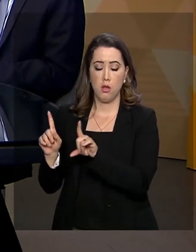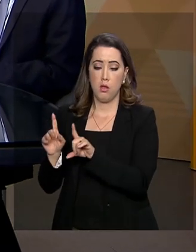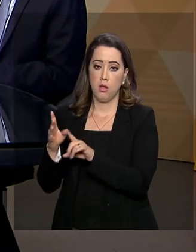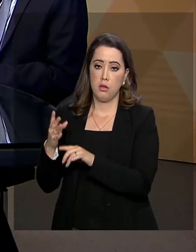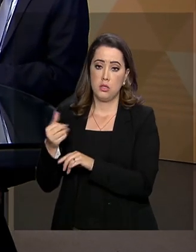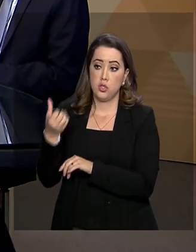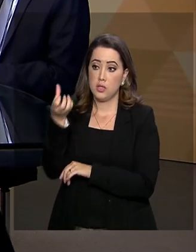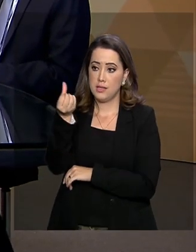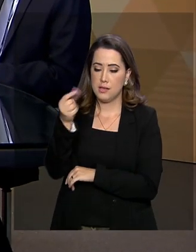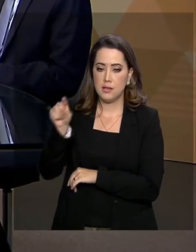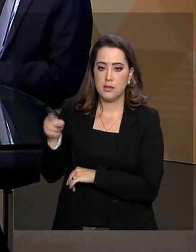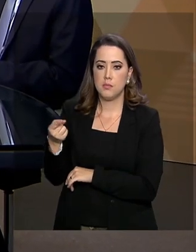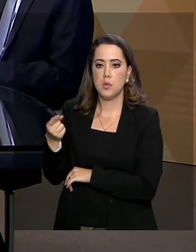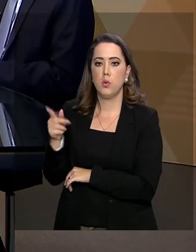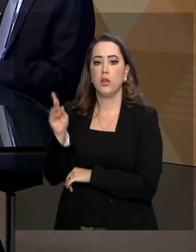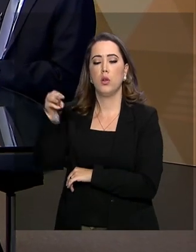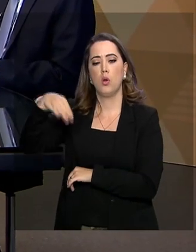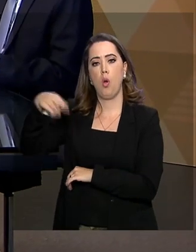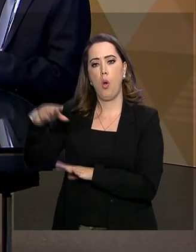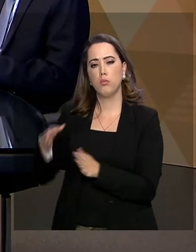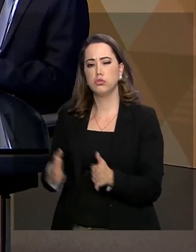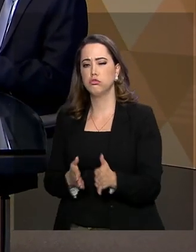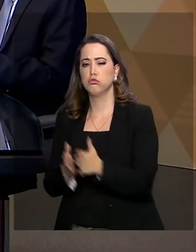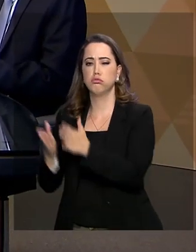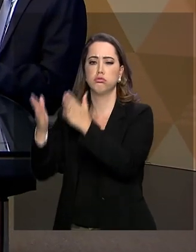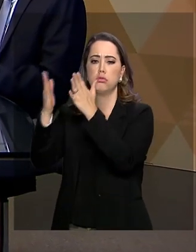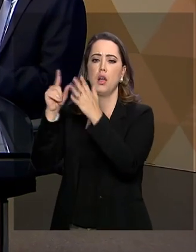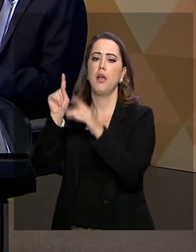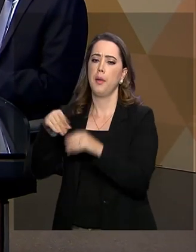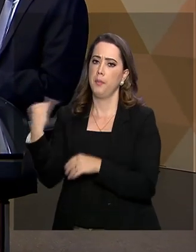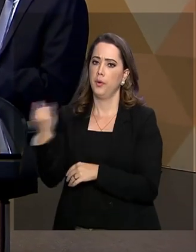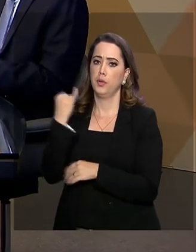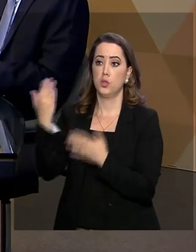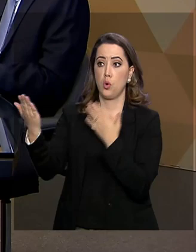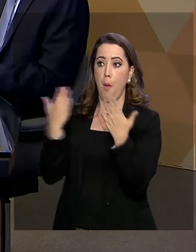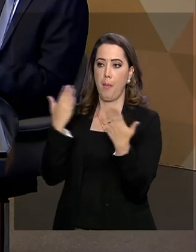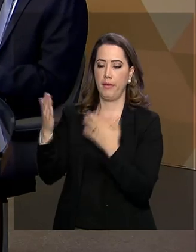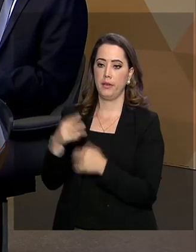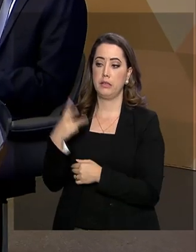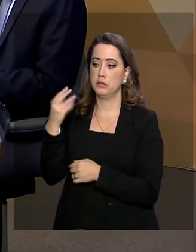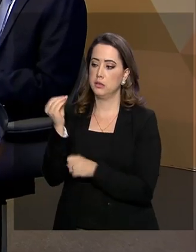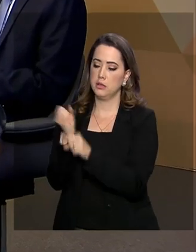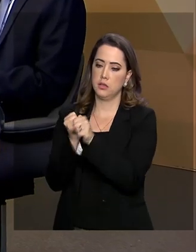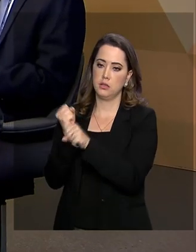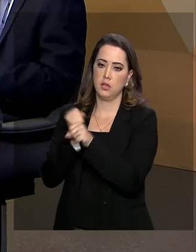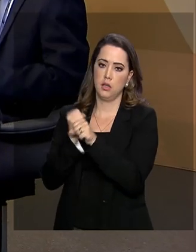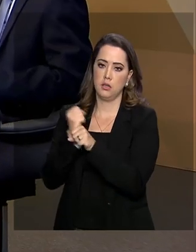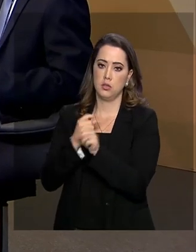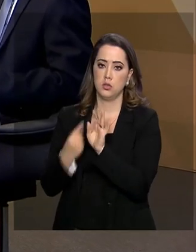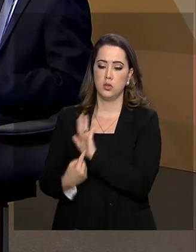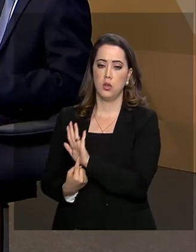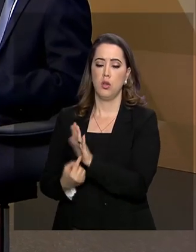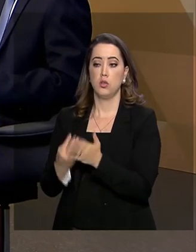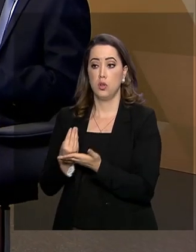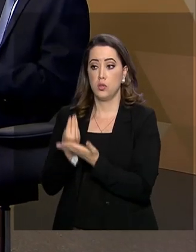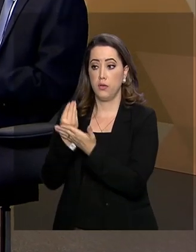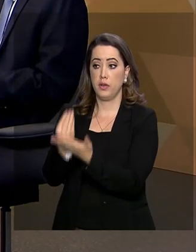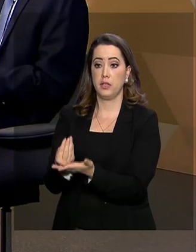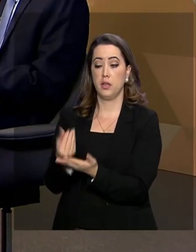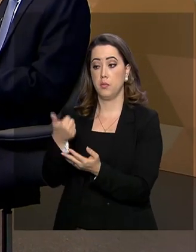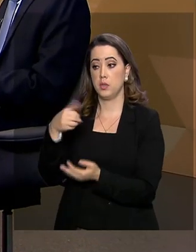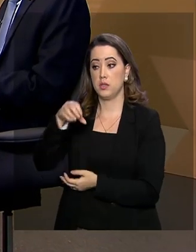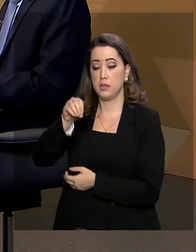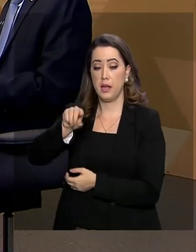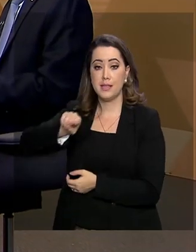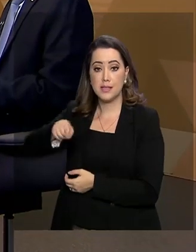anos. Então, isso aí é uma carga extremamente grande. Para se gente tem uma forma de comparação, nos últimos 30 anos, nós concedemos 10 mil quilômetros. Então, em